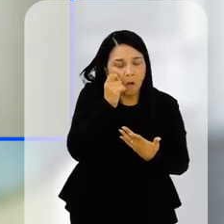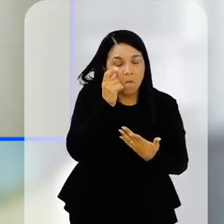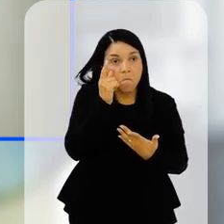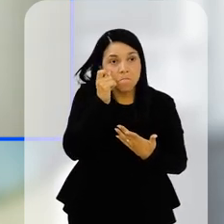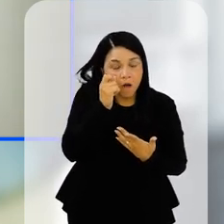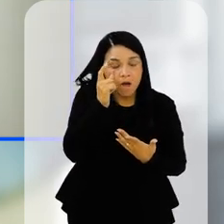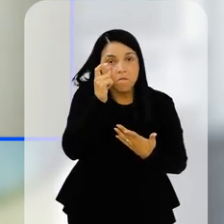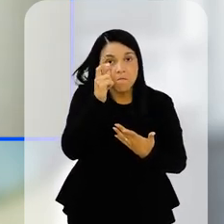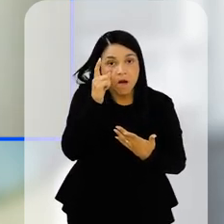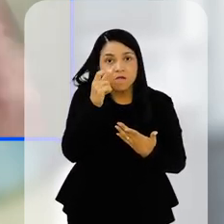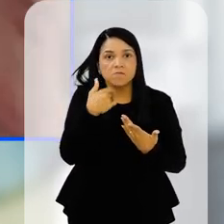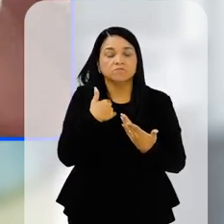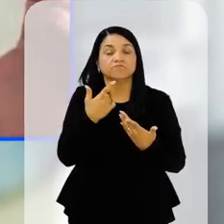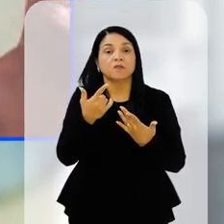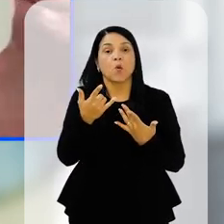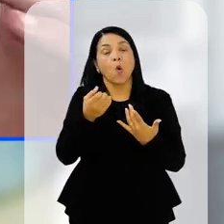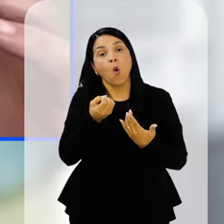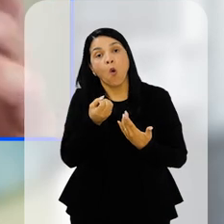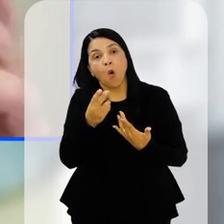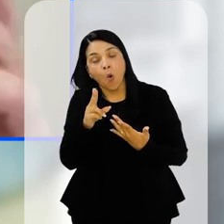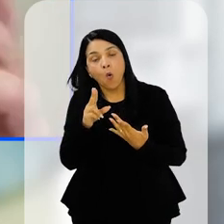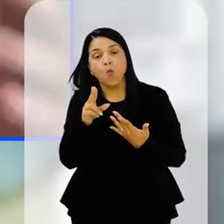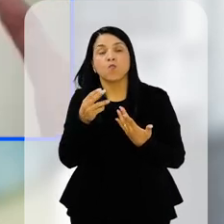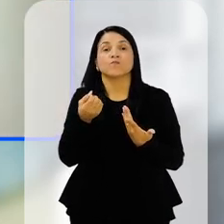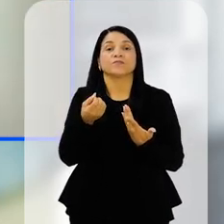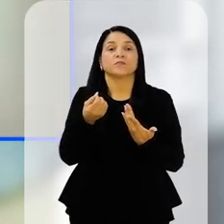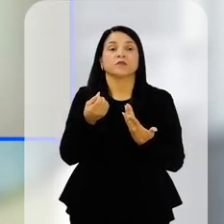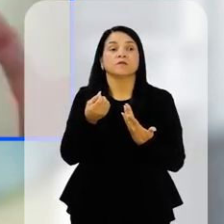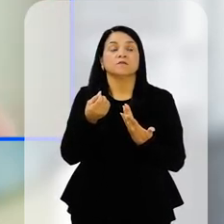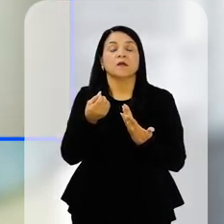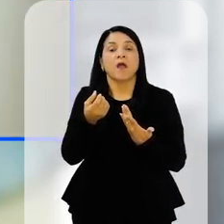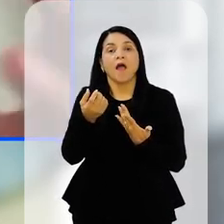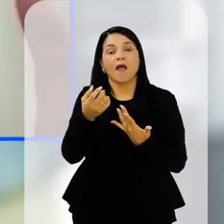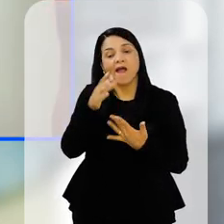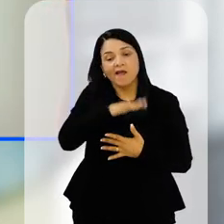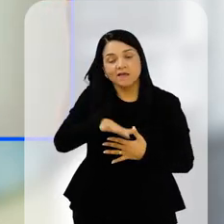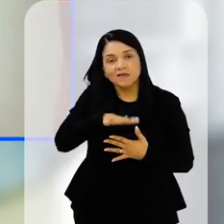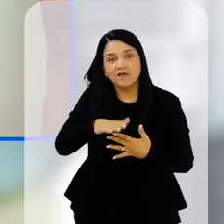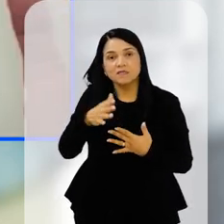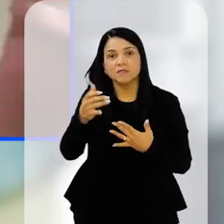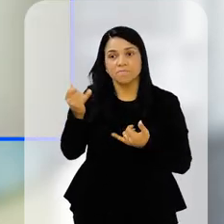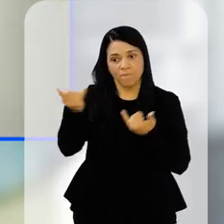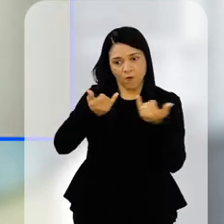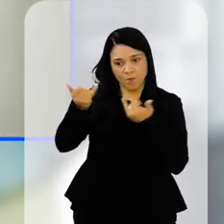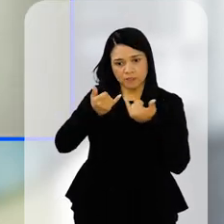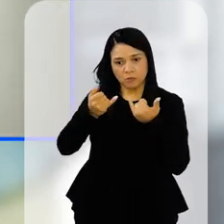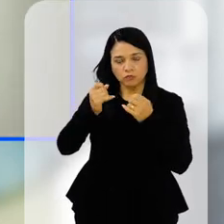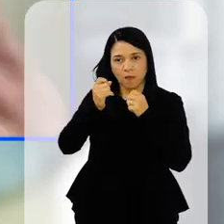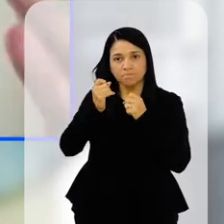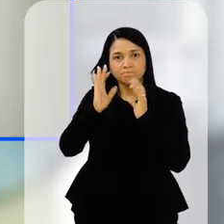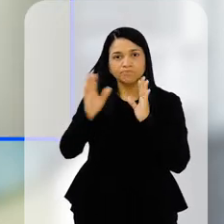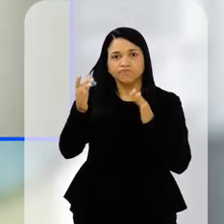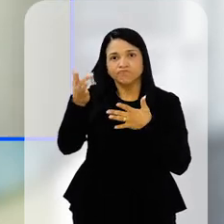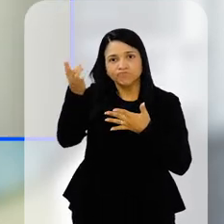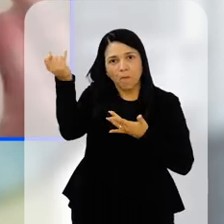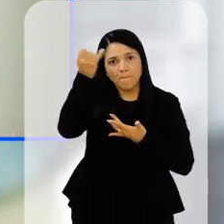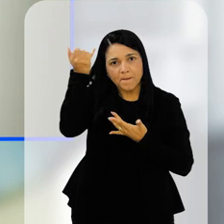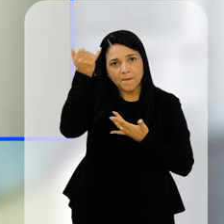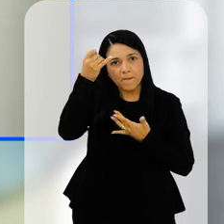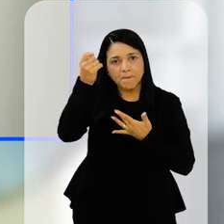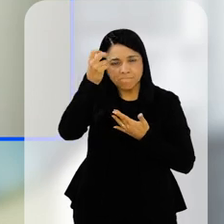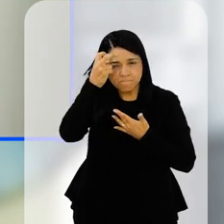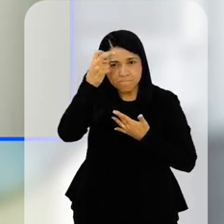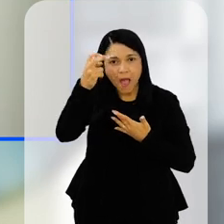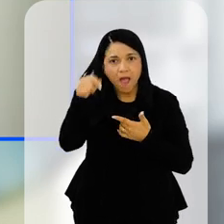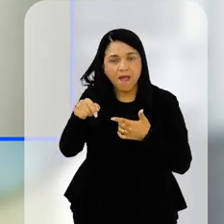muita coisa e está com um cérebro cheio de informações novas possa dormir para consolidar esse aprendizado, o sono ele é importante tanto antes quanto